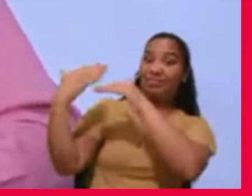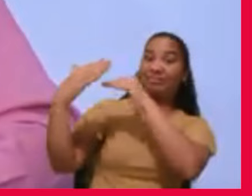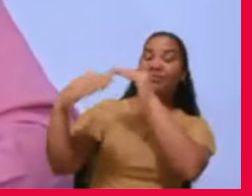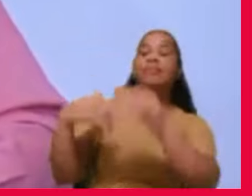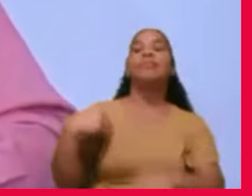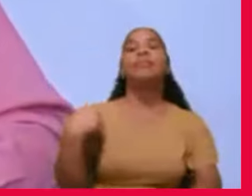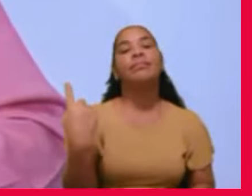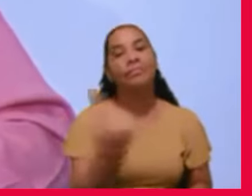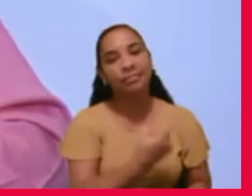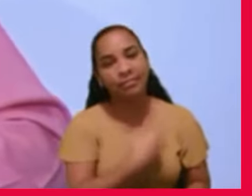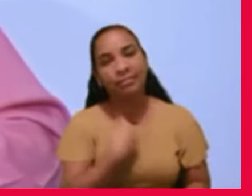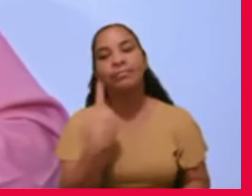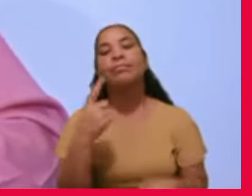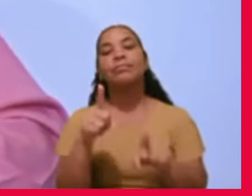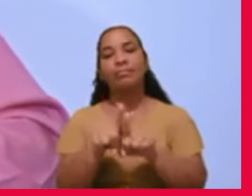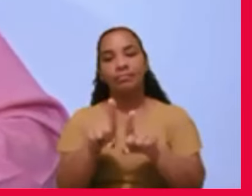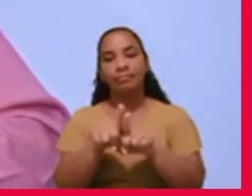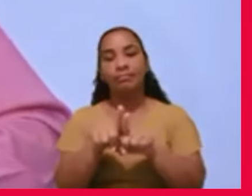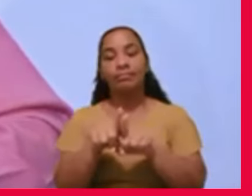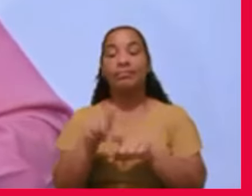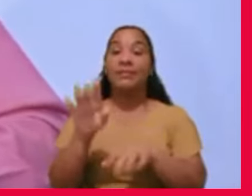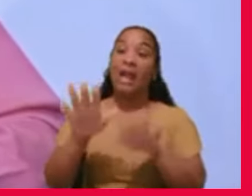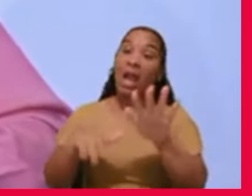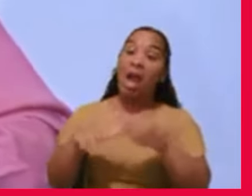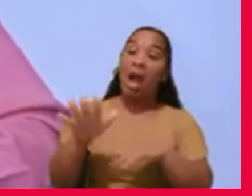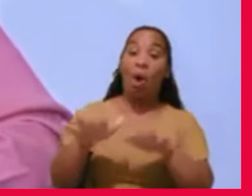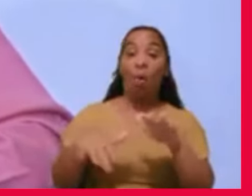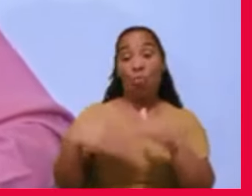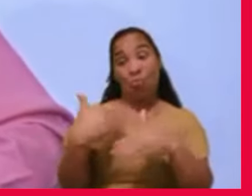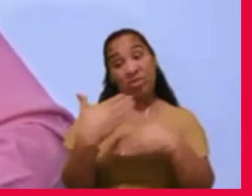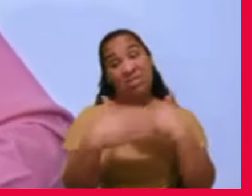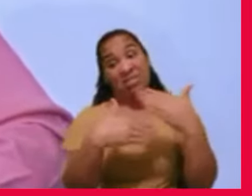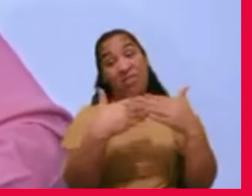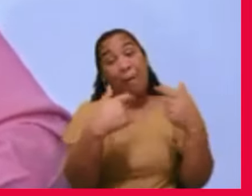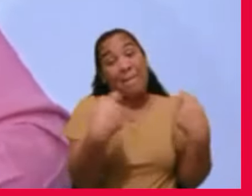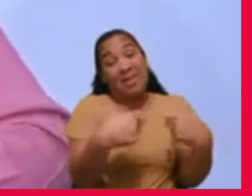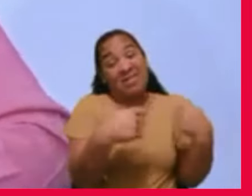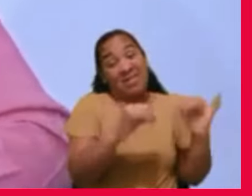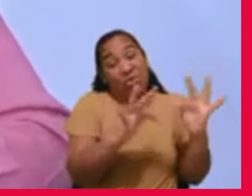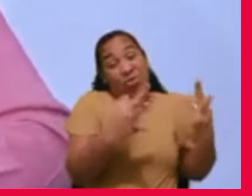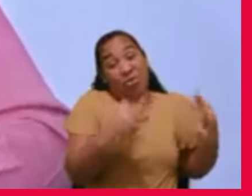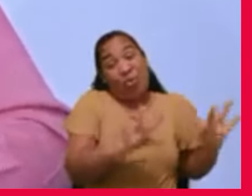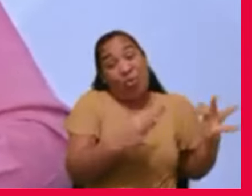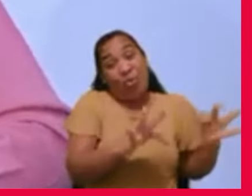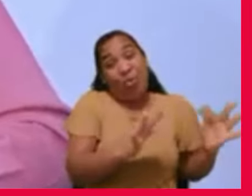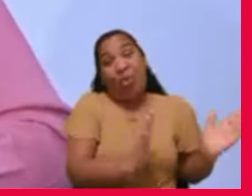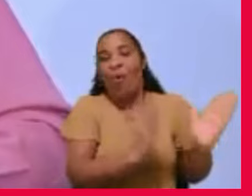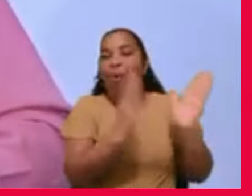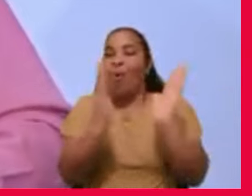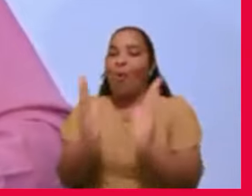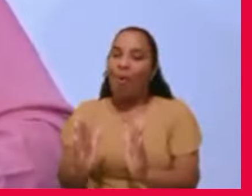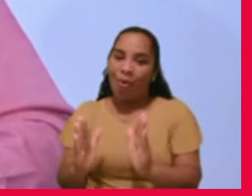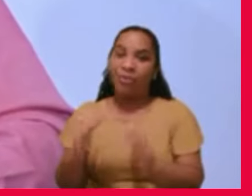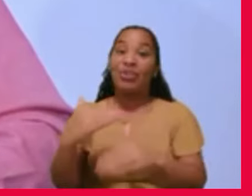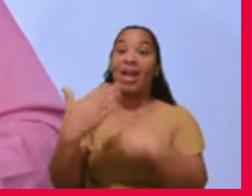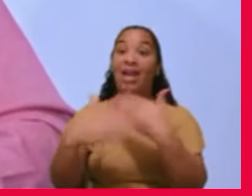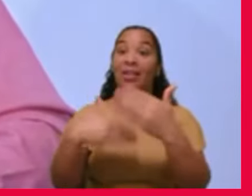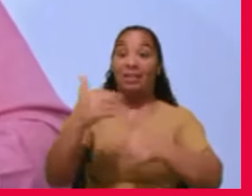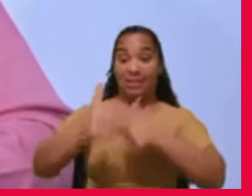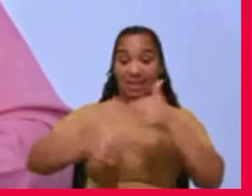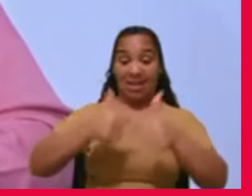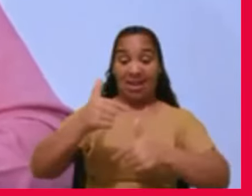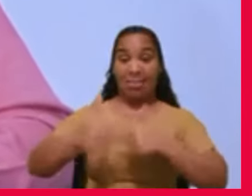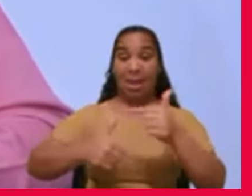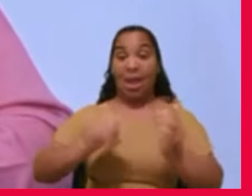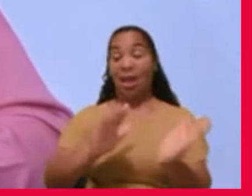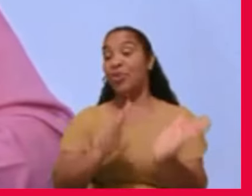Alguns pela dor, outros pelo serviço, outros pela dedicação e